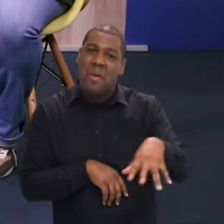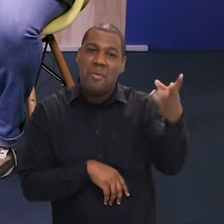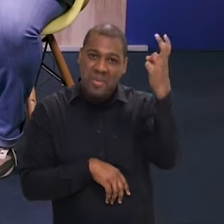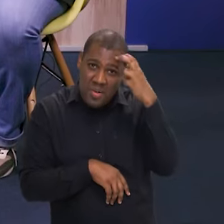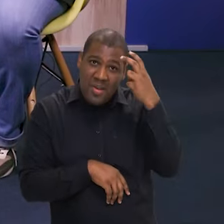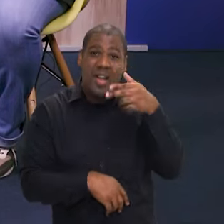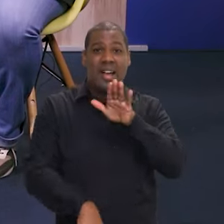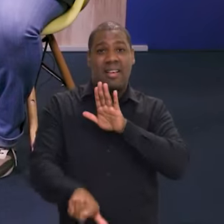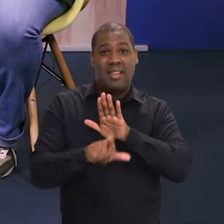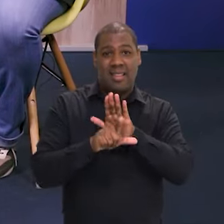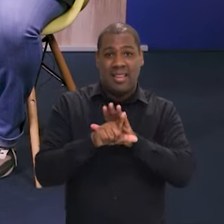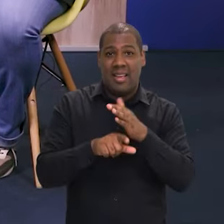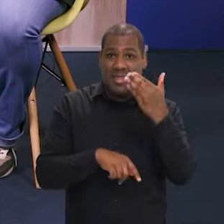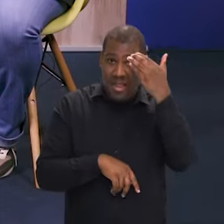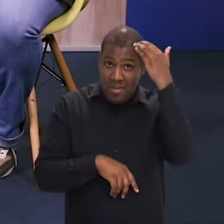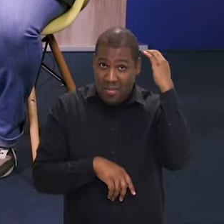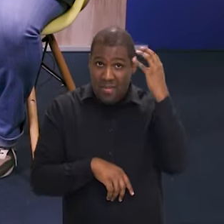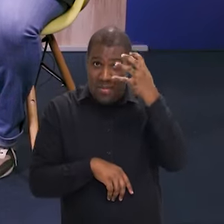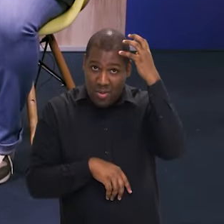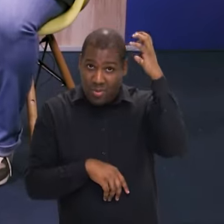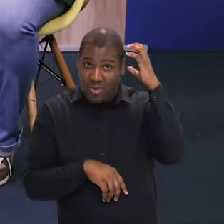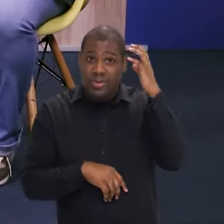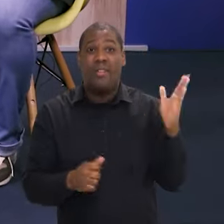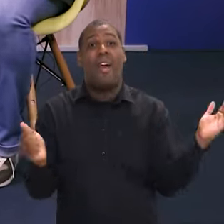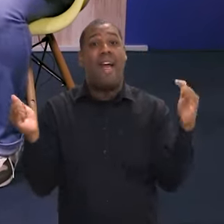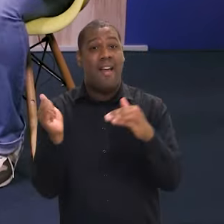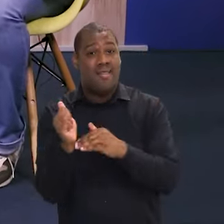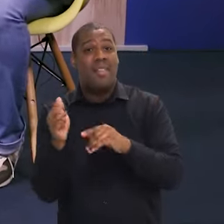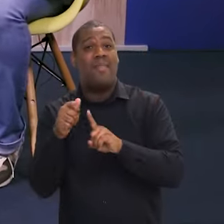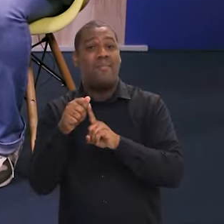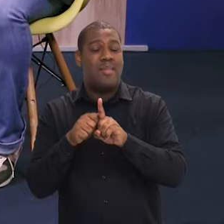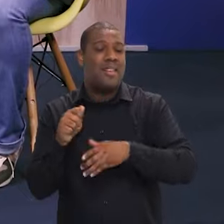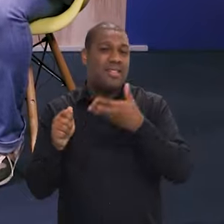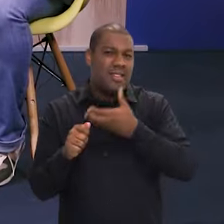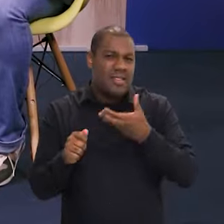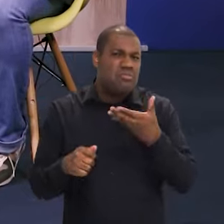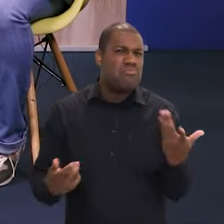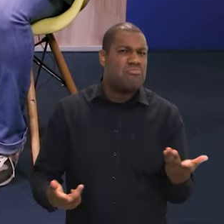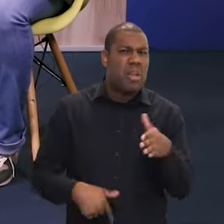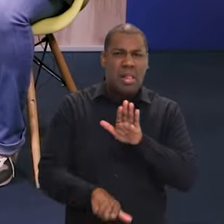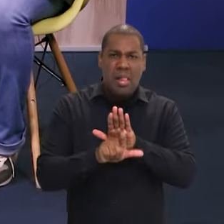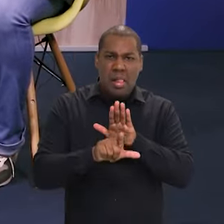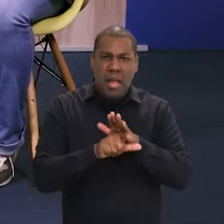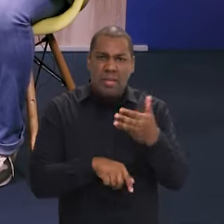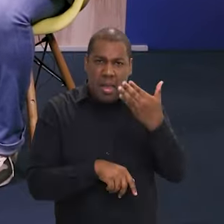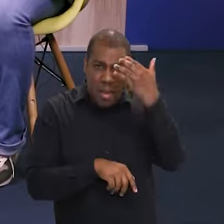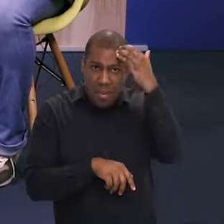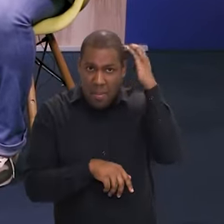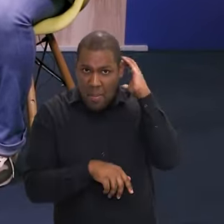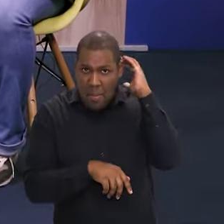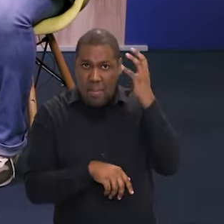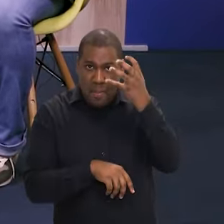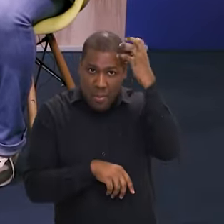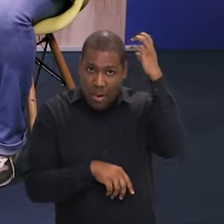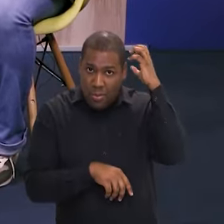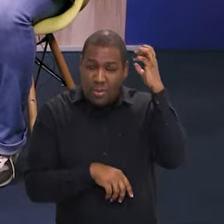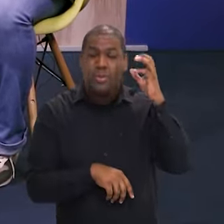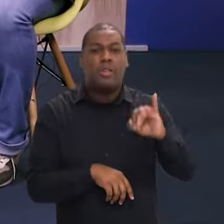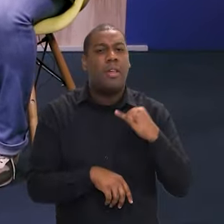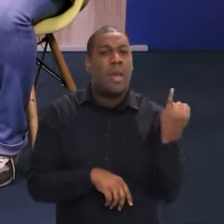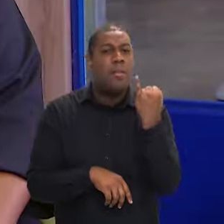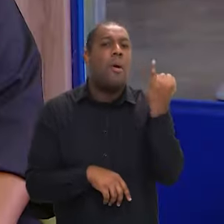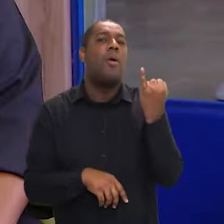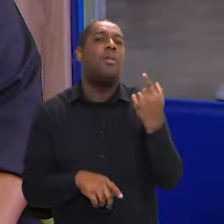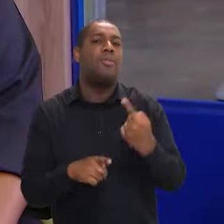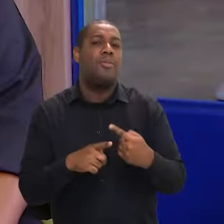cultural. ela foi prorrogada até o fim desse ano. Explique para a gente o alcance dela. A Lei Paulo Gustavo foi uma lei